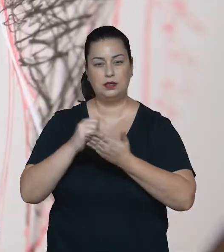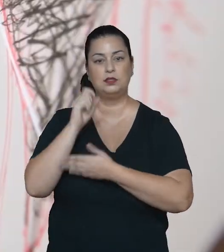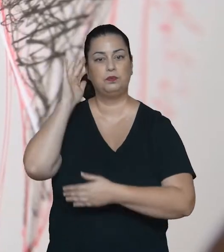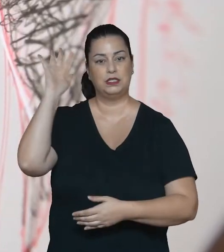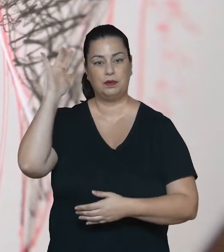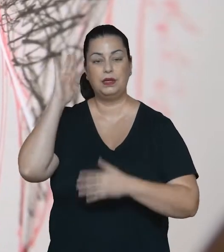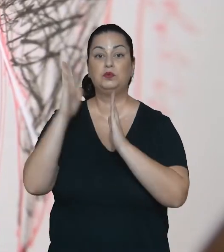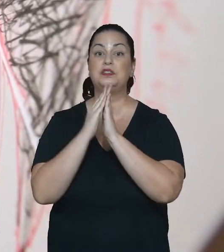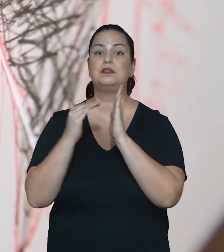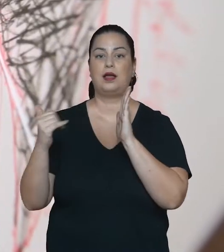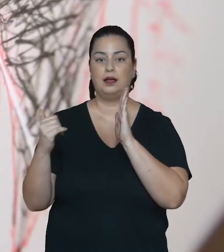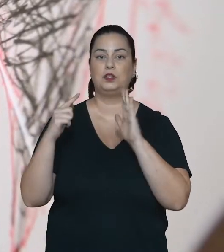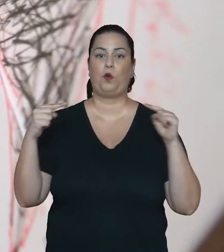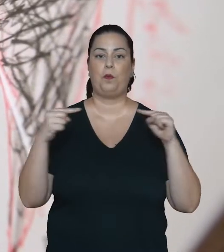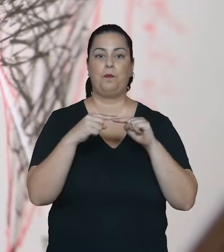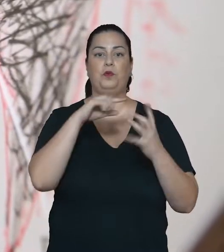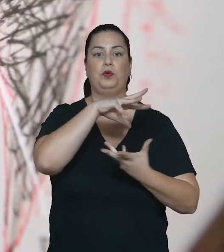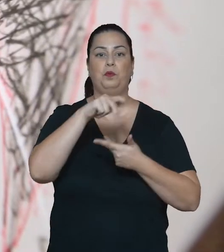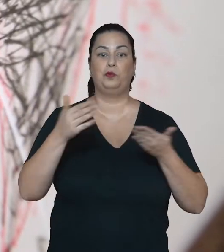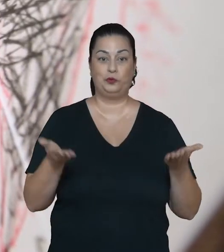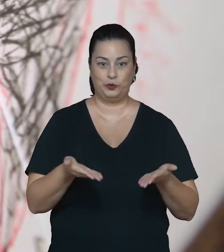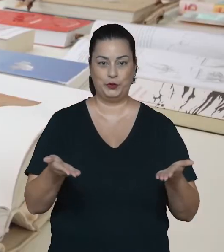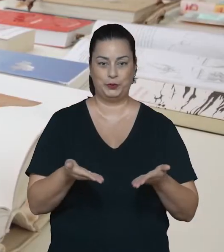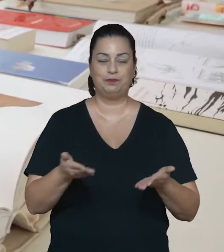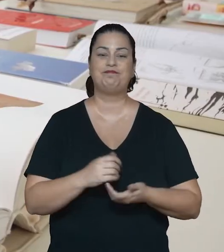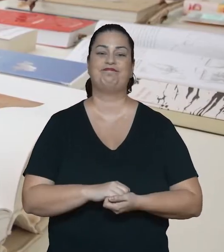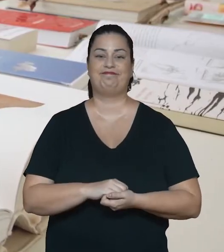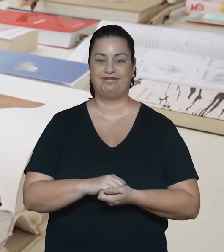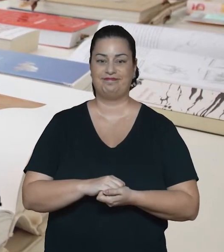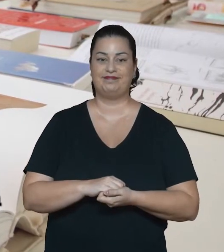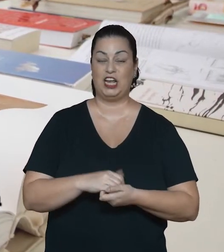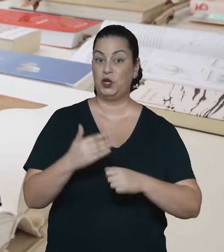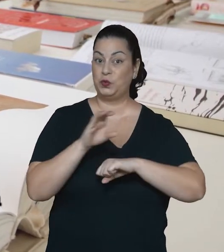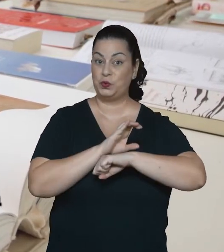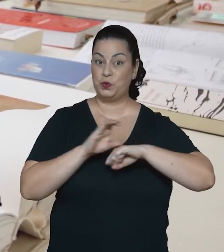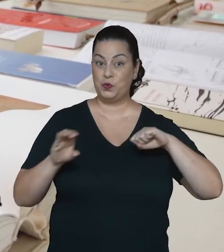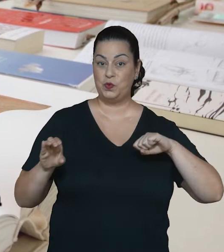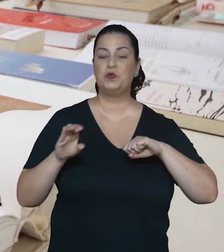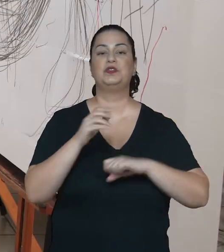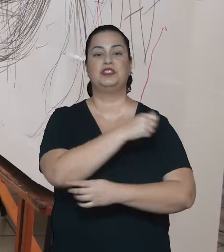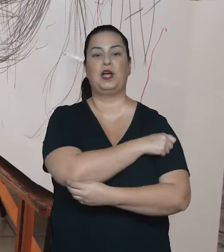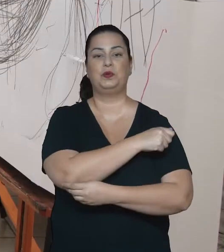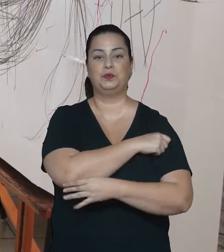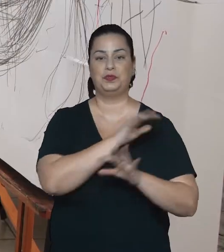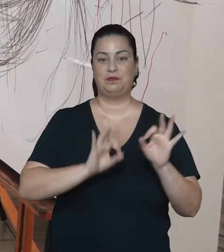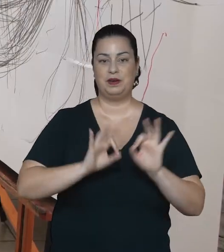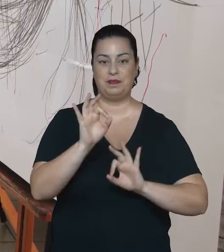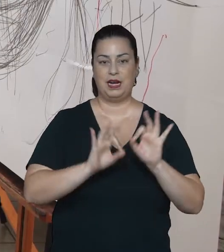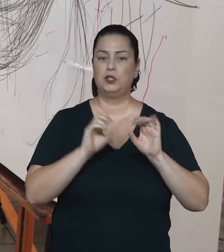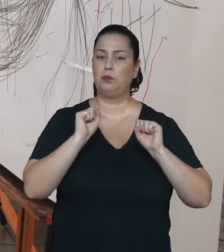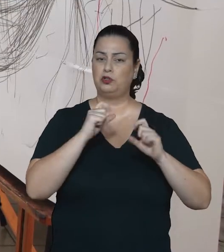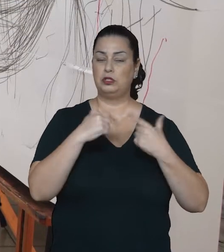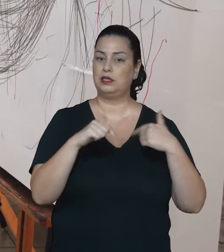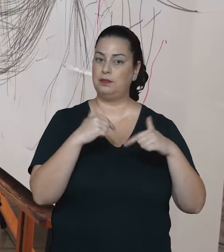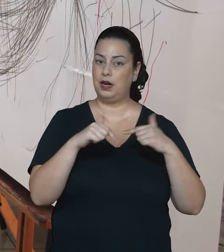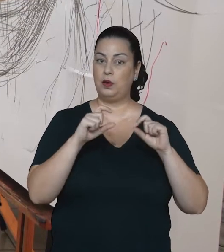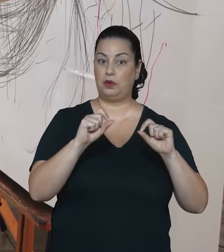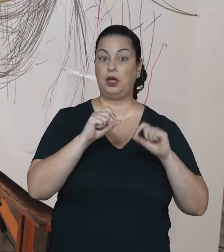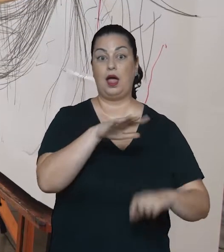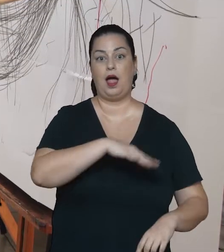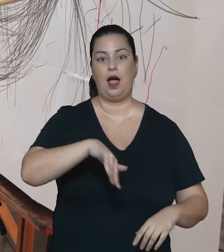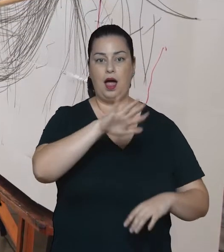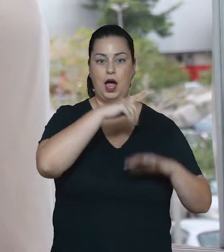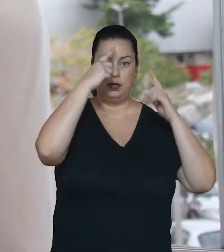estético, em consonância ao mundo contemporâneo. Aqui, os alunos são preparados para atuarem desde setores da